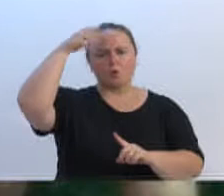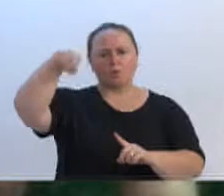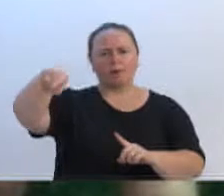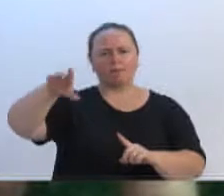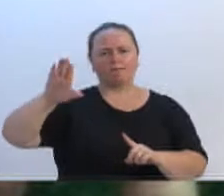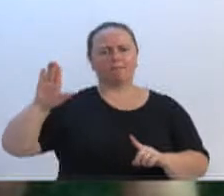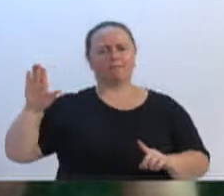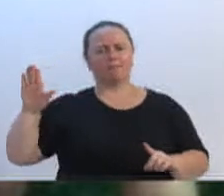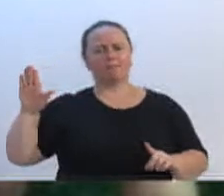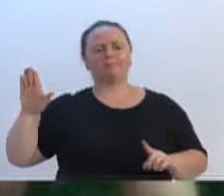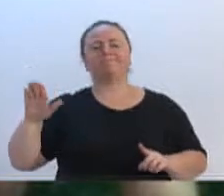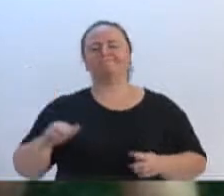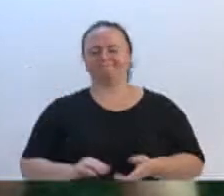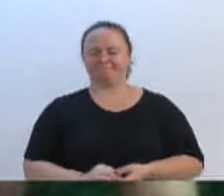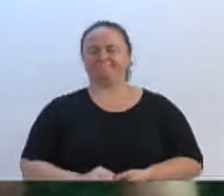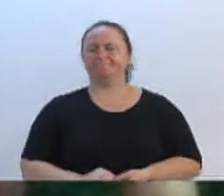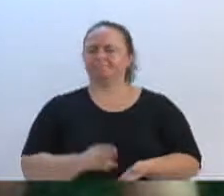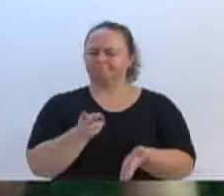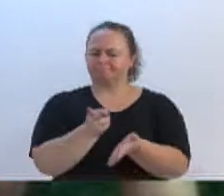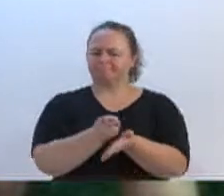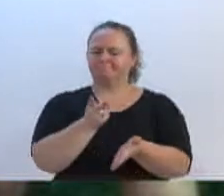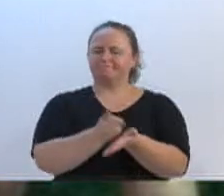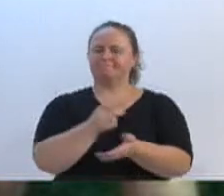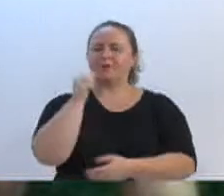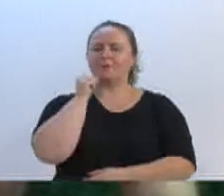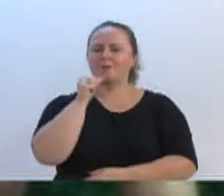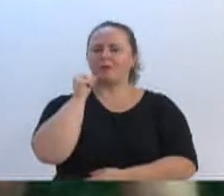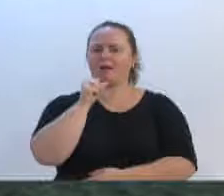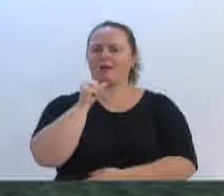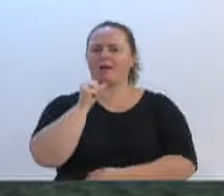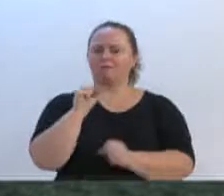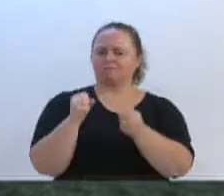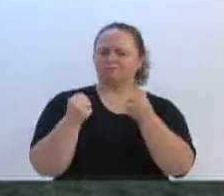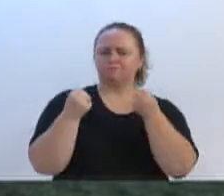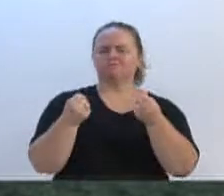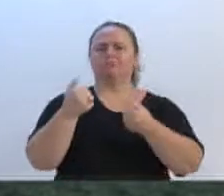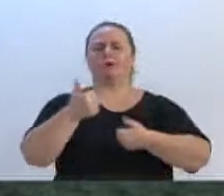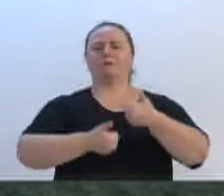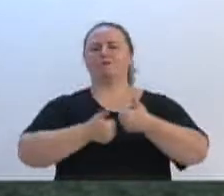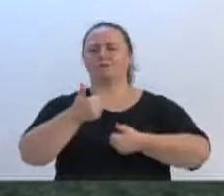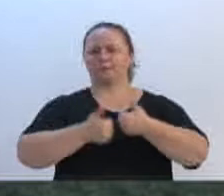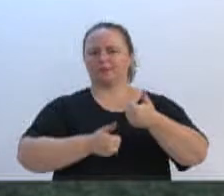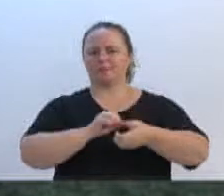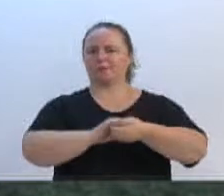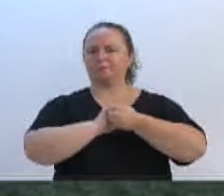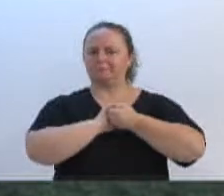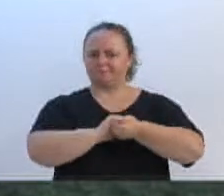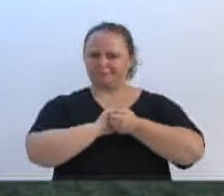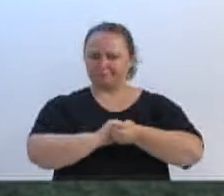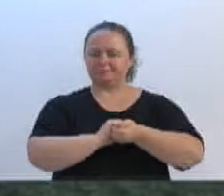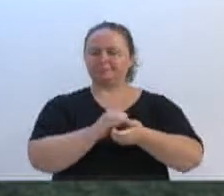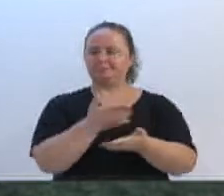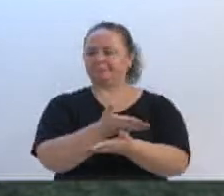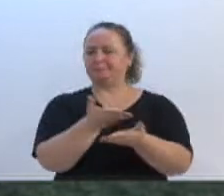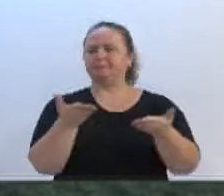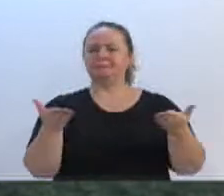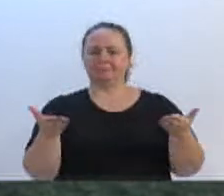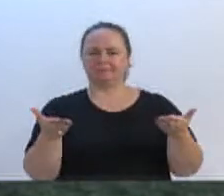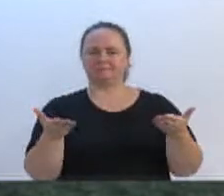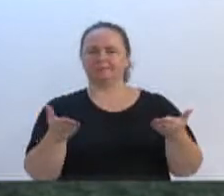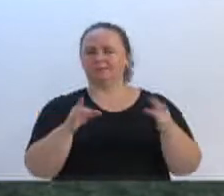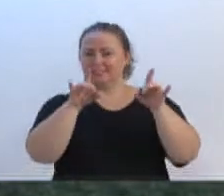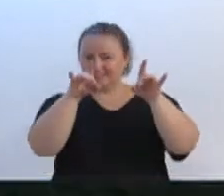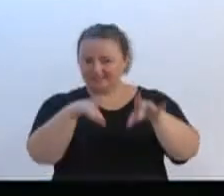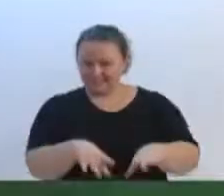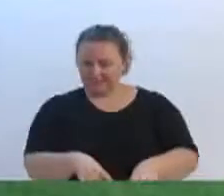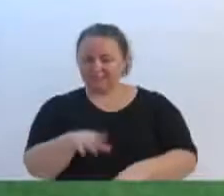assim, jogando bola e mostrando por que vocês vieram para a área do esporte. Parabéns, meninas. E nunca desista.